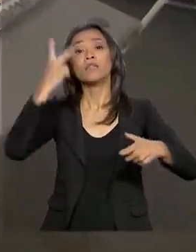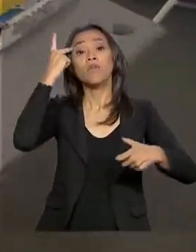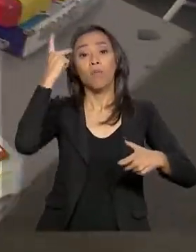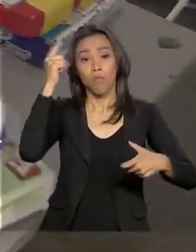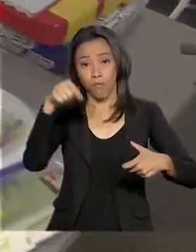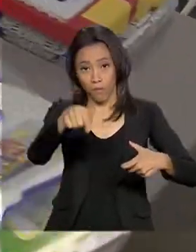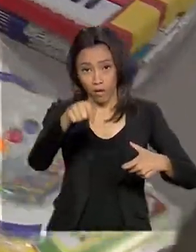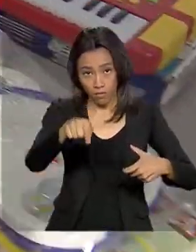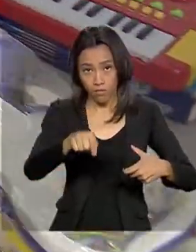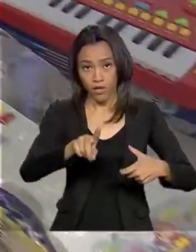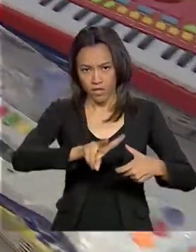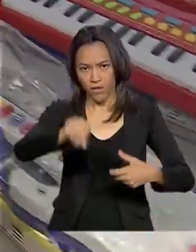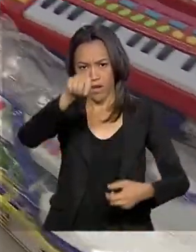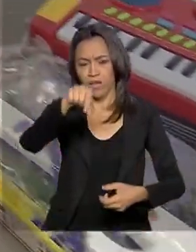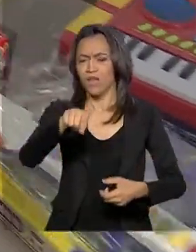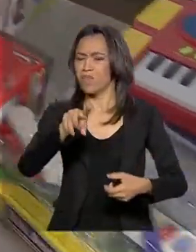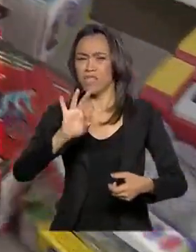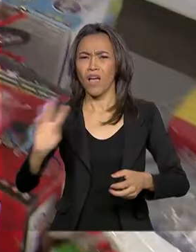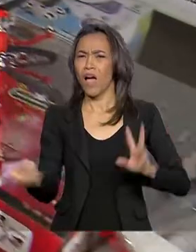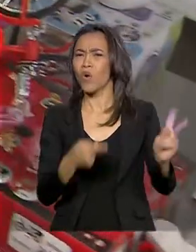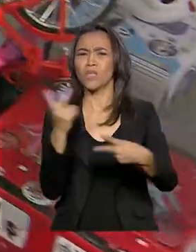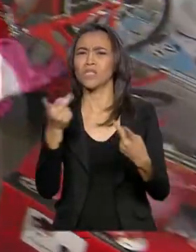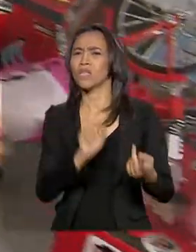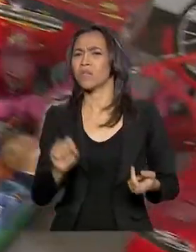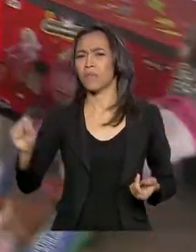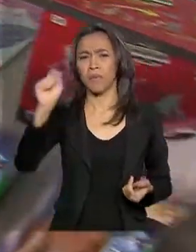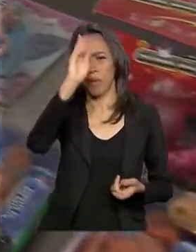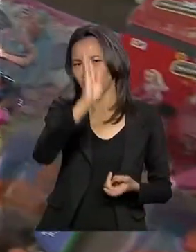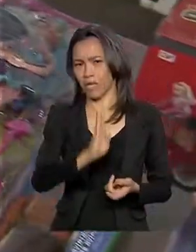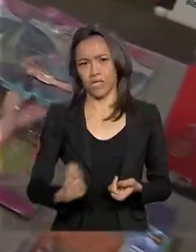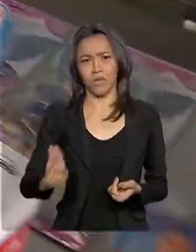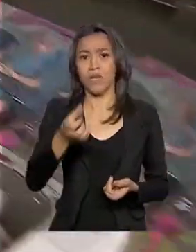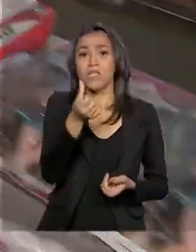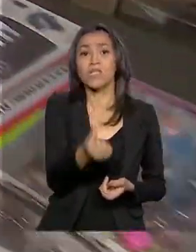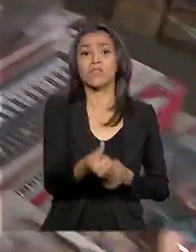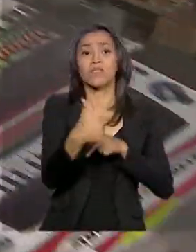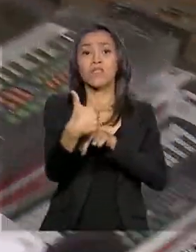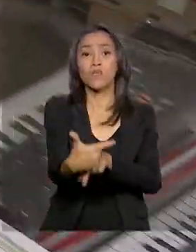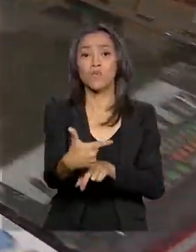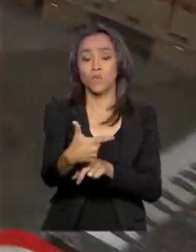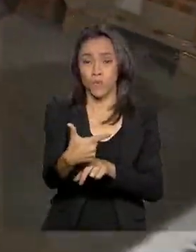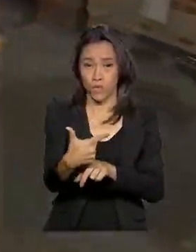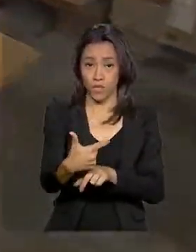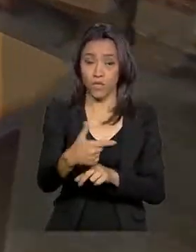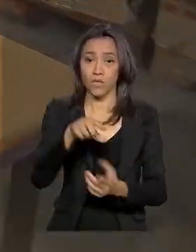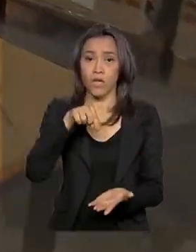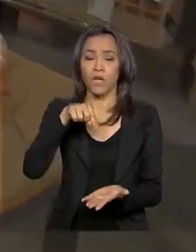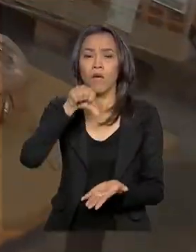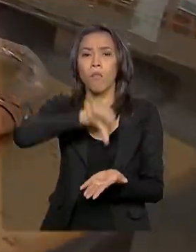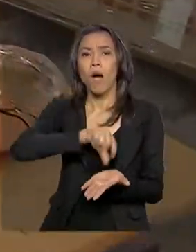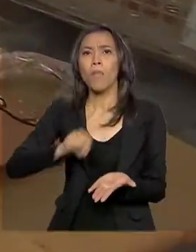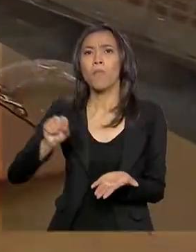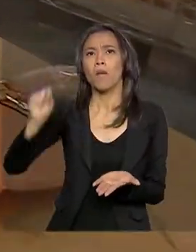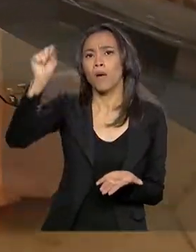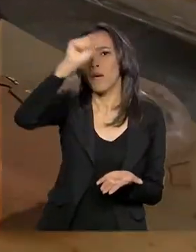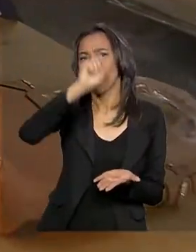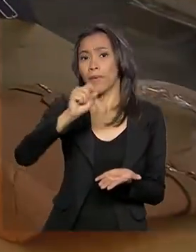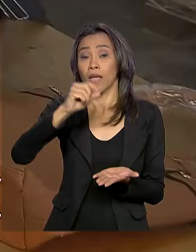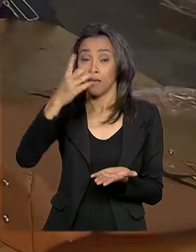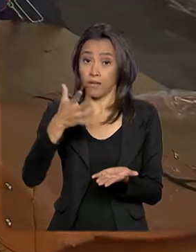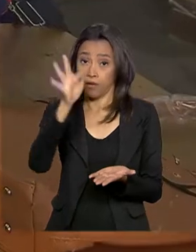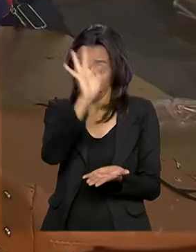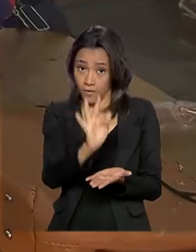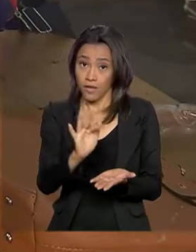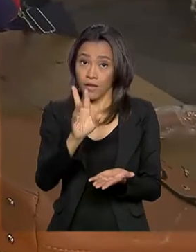Mas a ação acontece em todo o país, em 62 unidades da Receita Federal. Muitos dos produtos foram, inclusive,